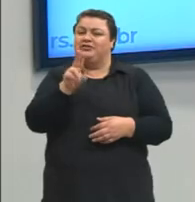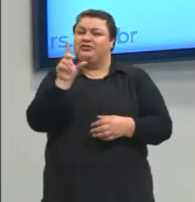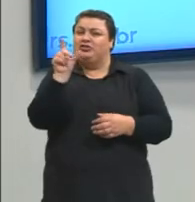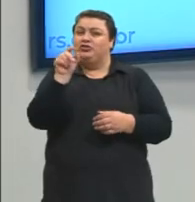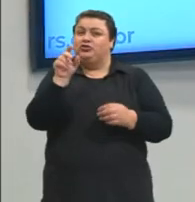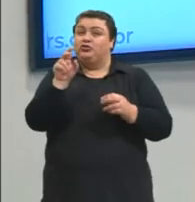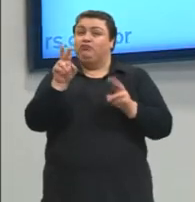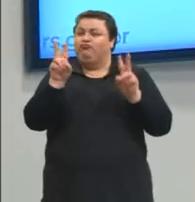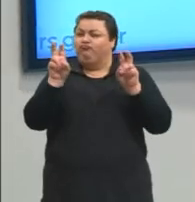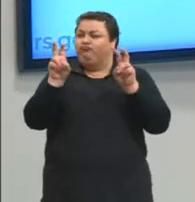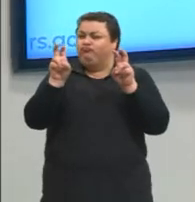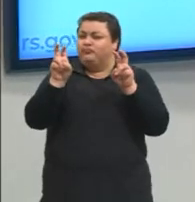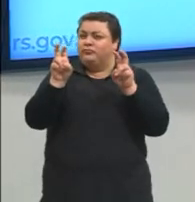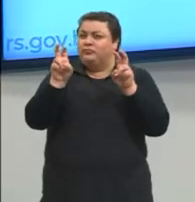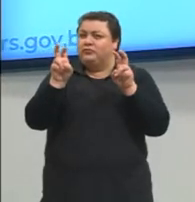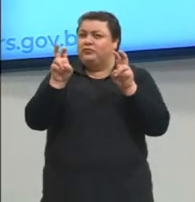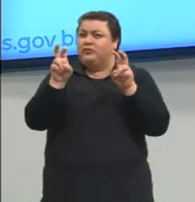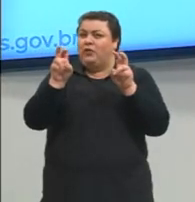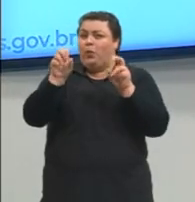aspas,